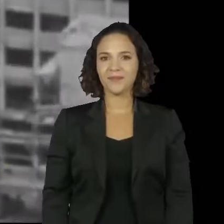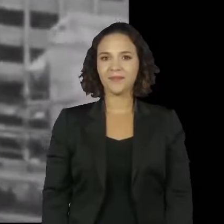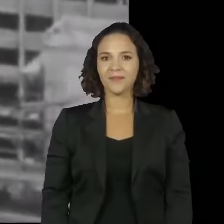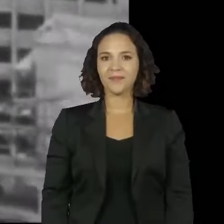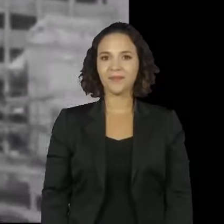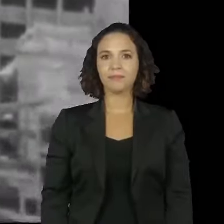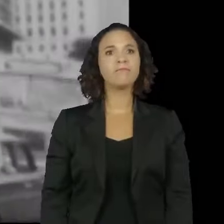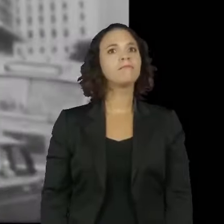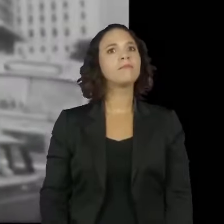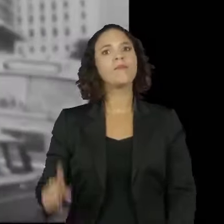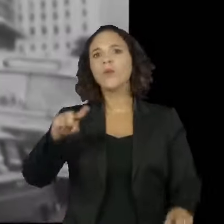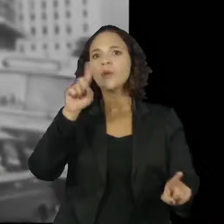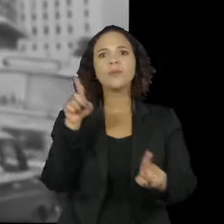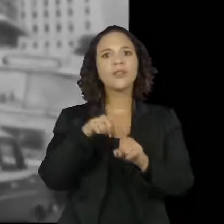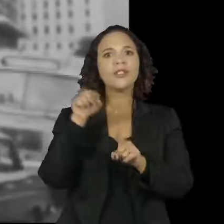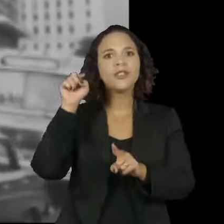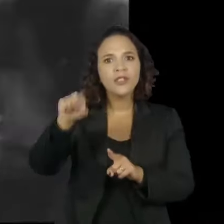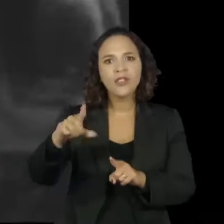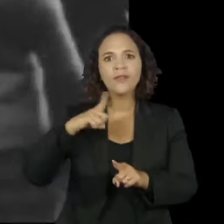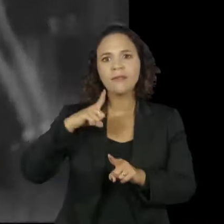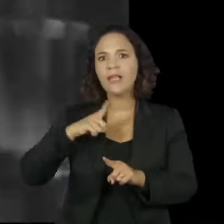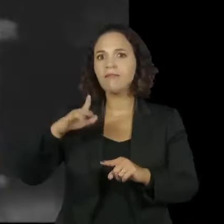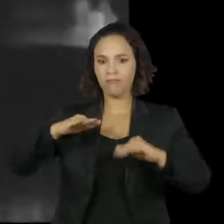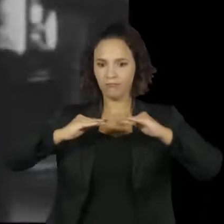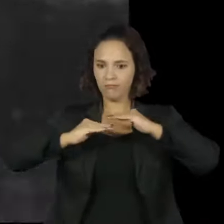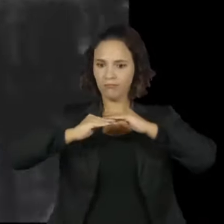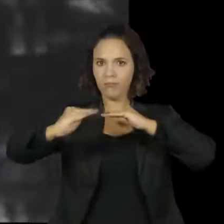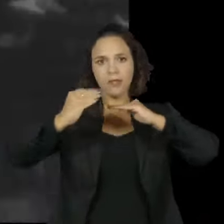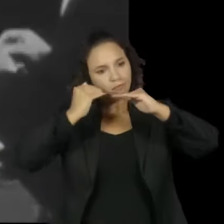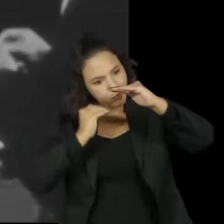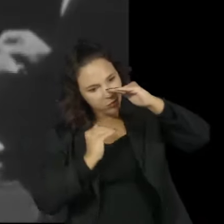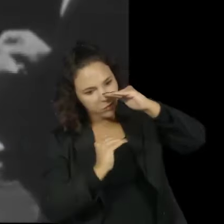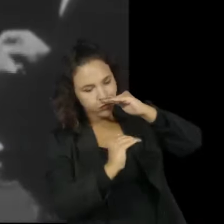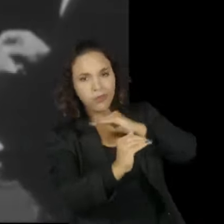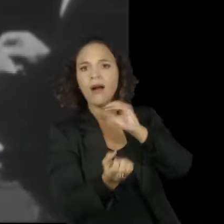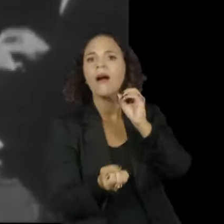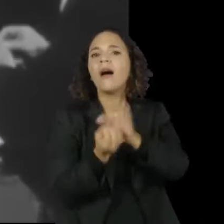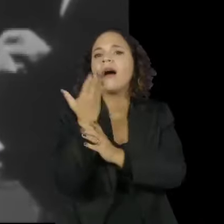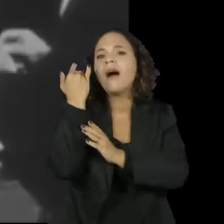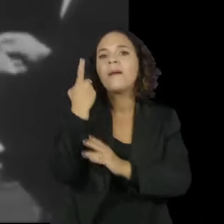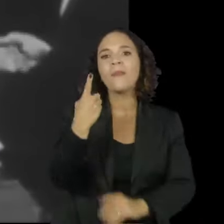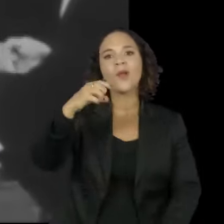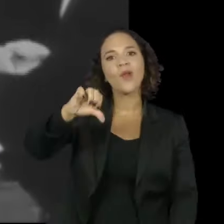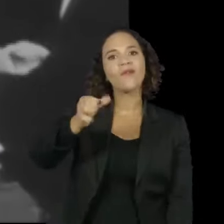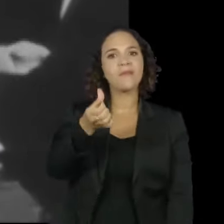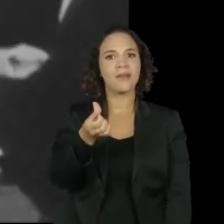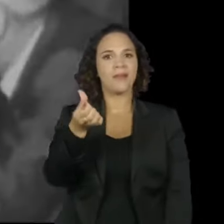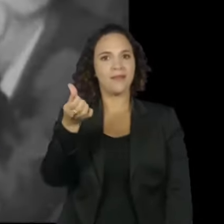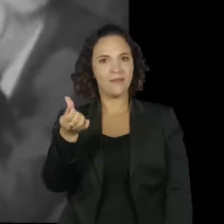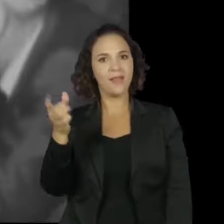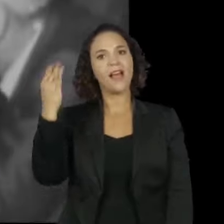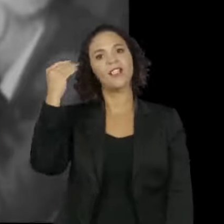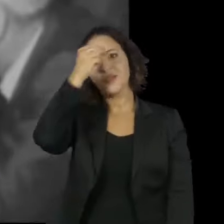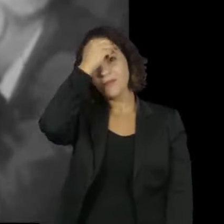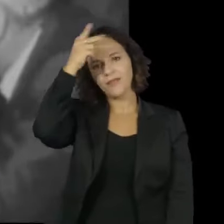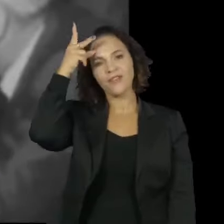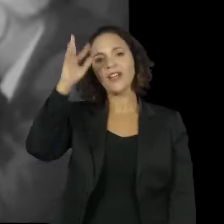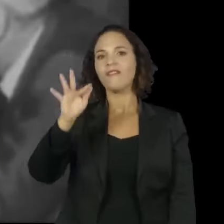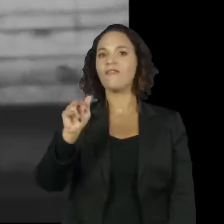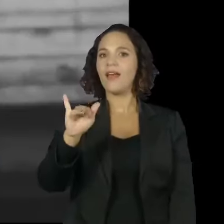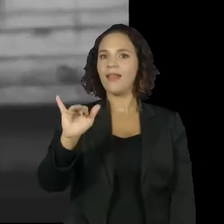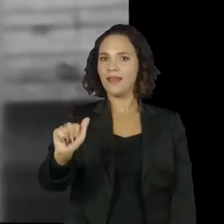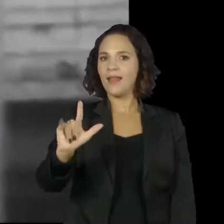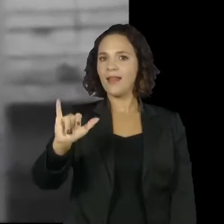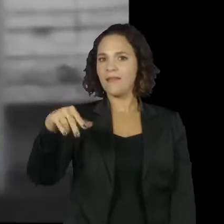A ideia de conectar a cidade por debaixo da terra surgiu em 1966 com o então prefeito Faria Lima.